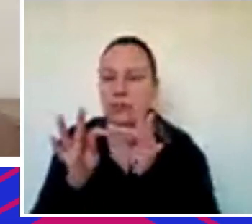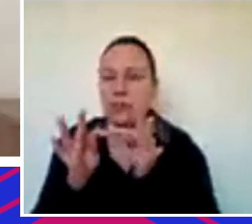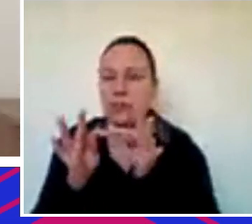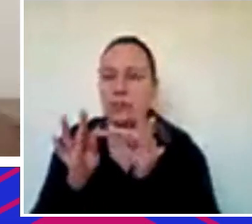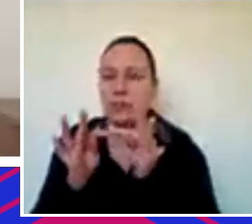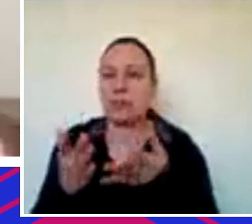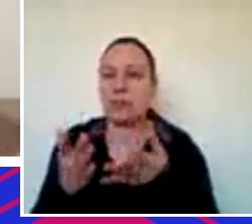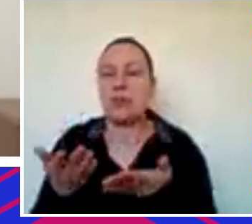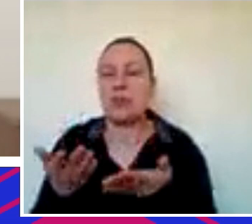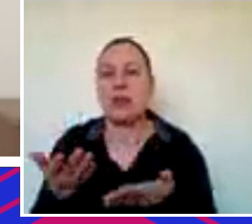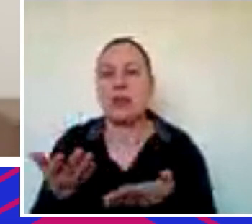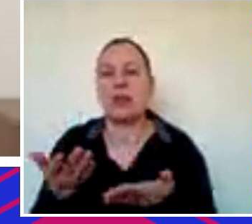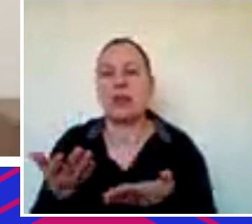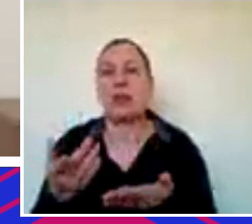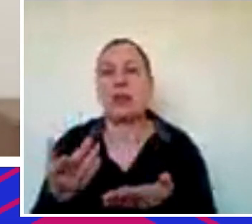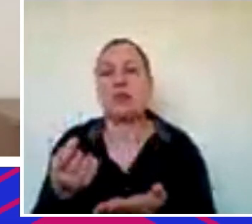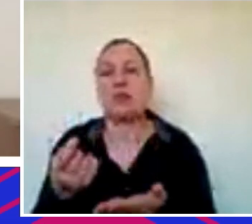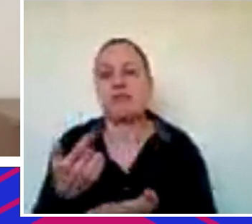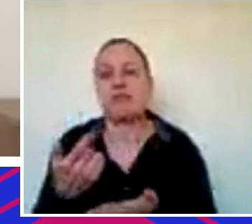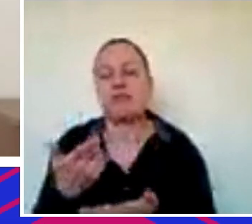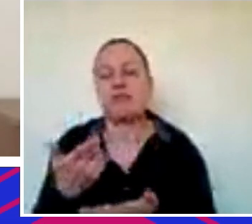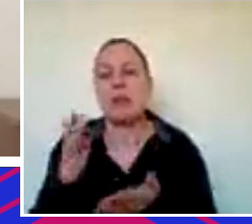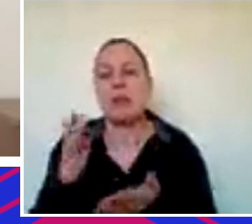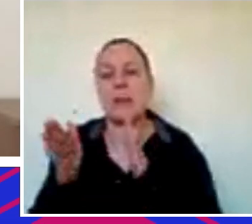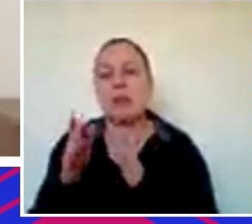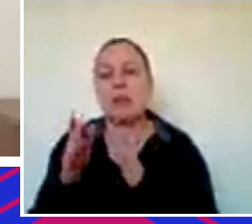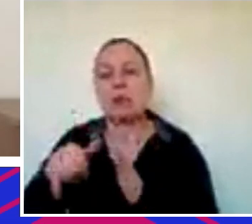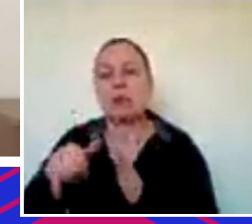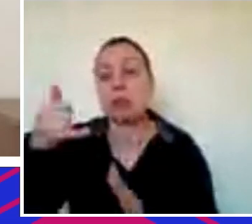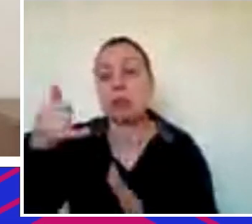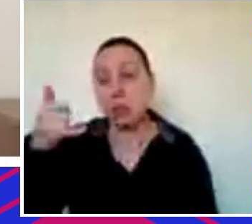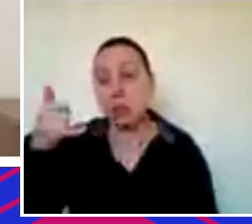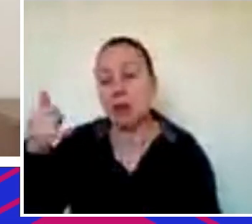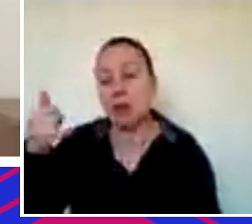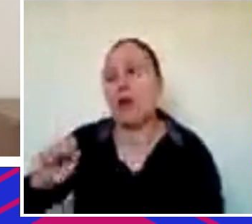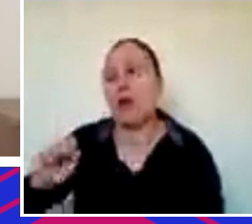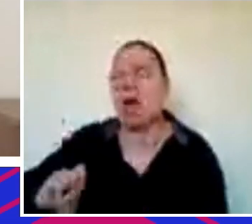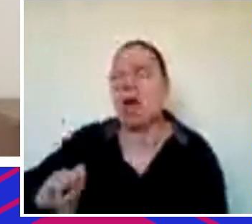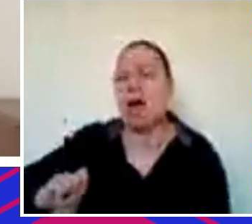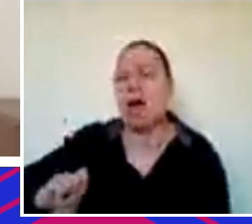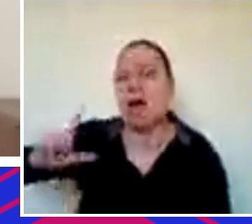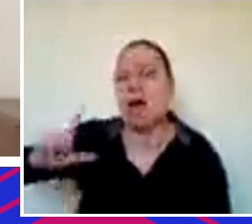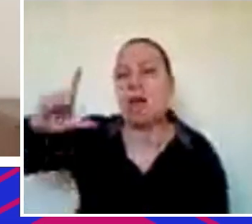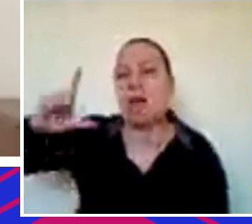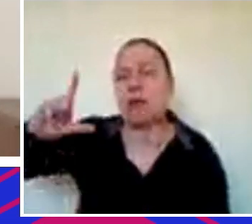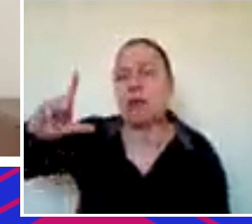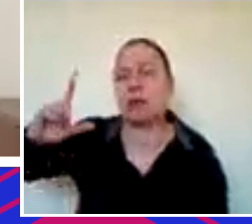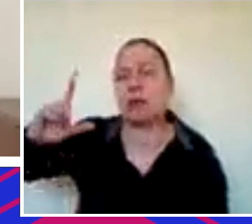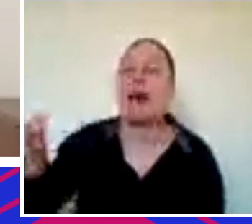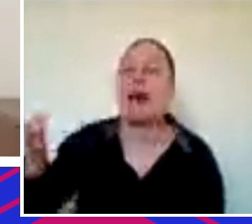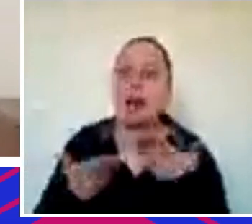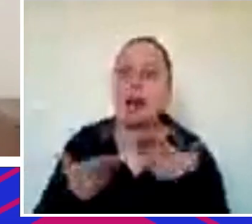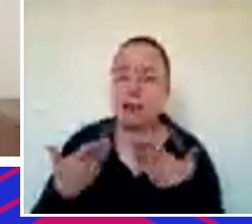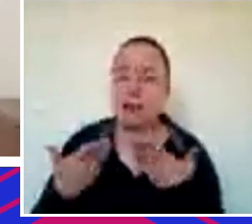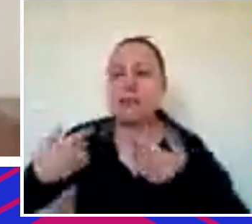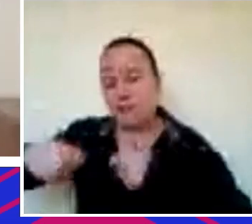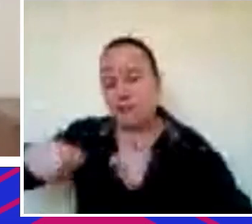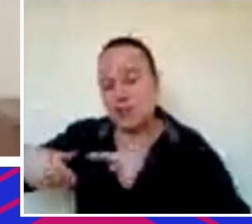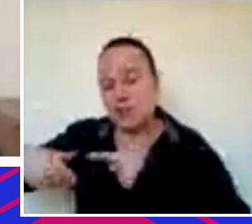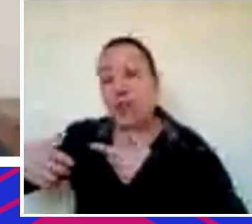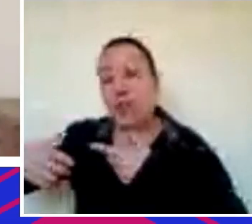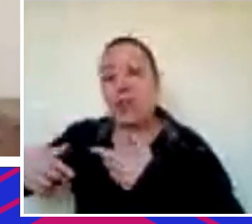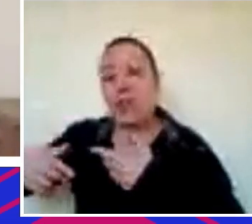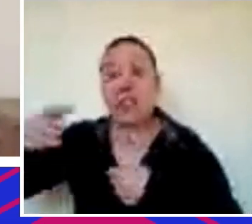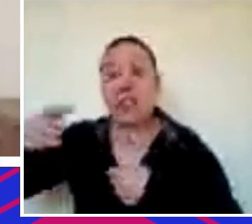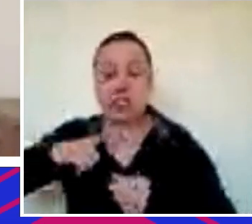a gente levantou um fundo durante um período onde a taxa de juros não estava baixa igual está agora e a gente já teve uma demanda muito grande de investidor brasileiro